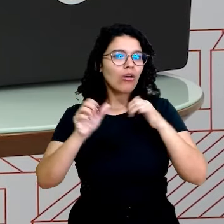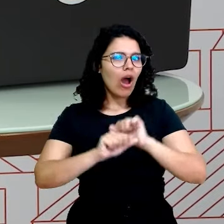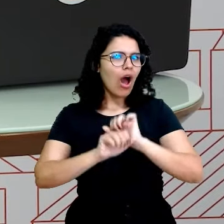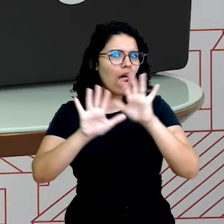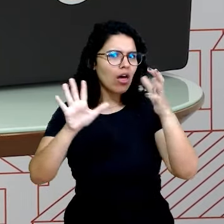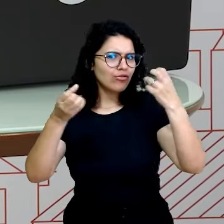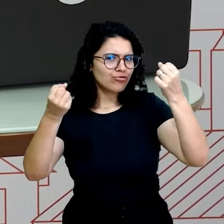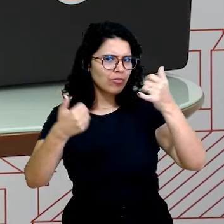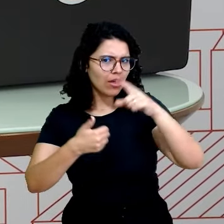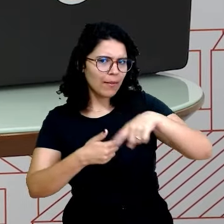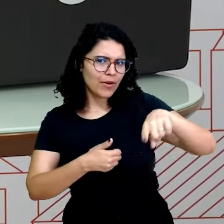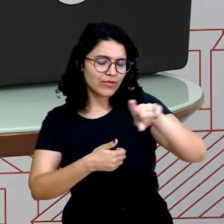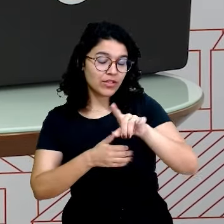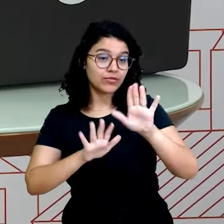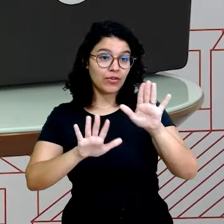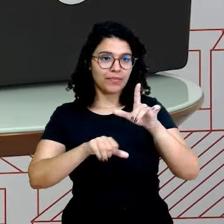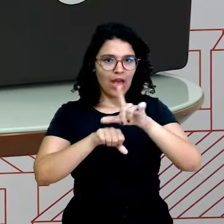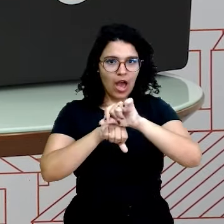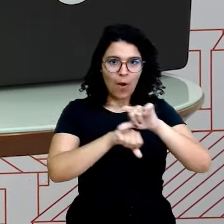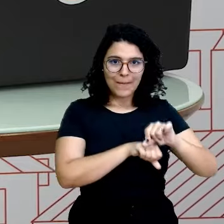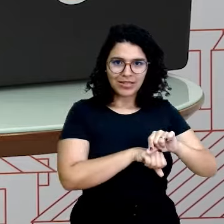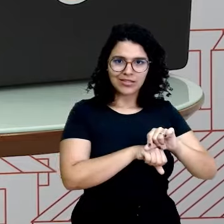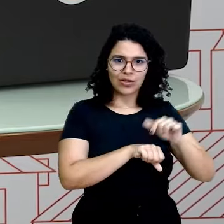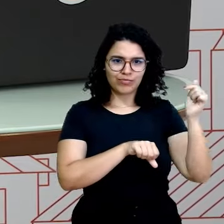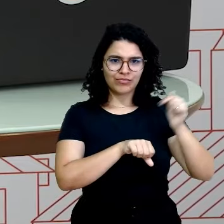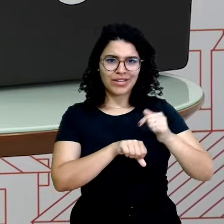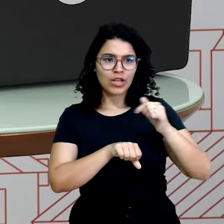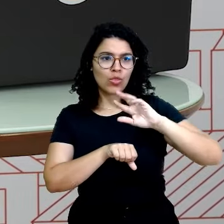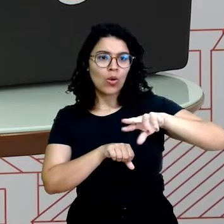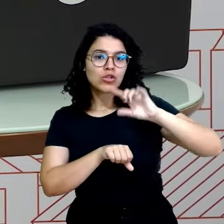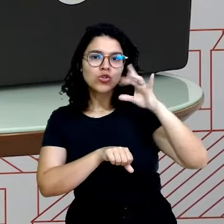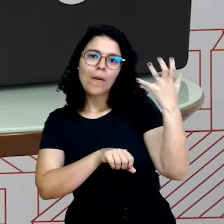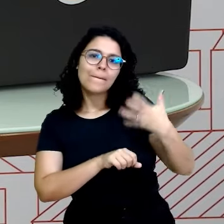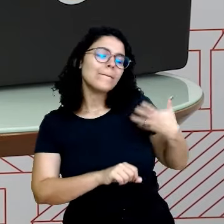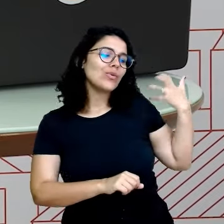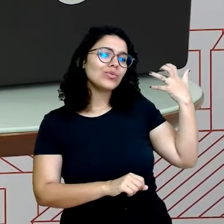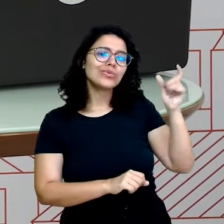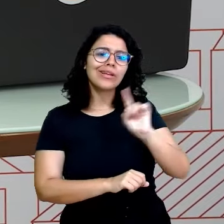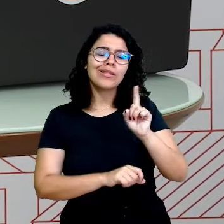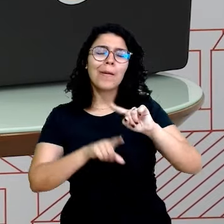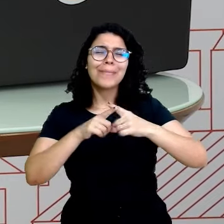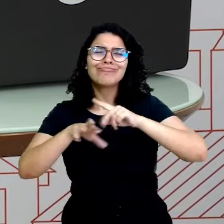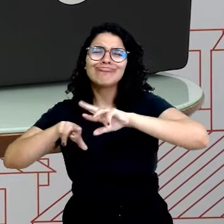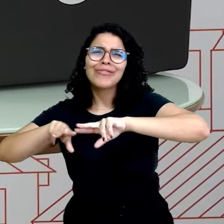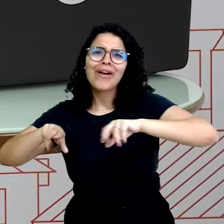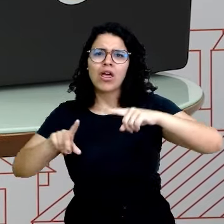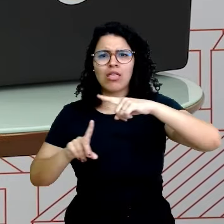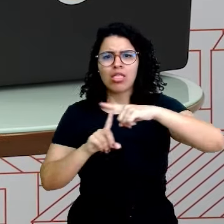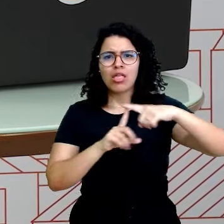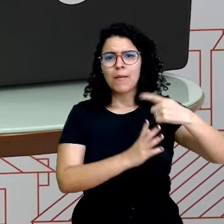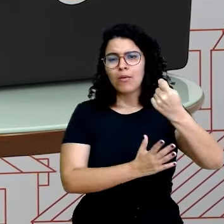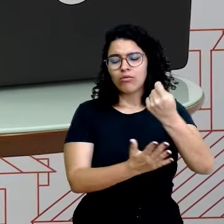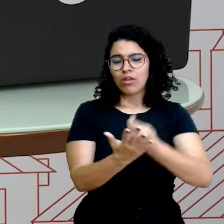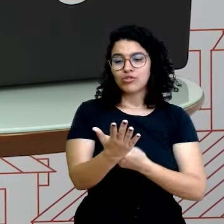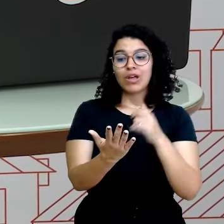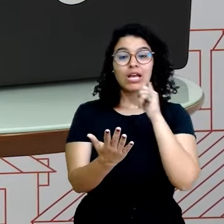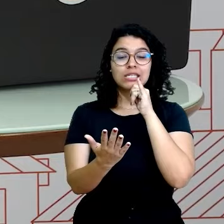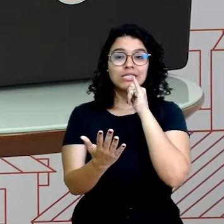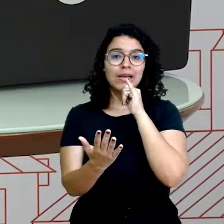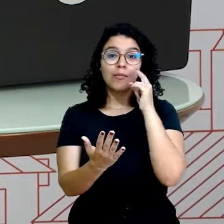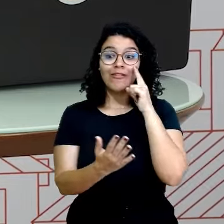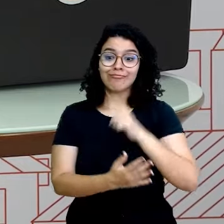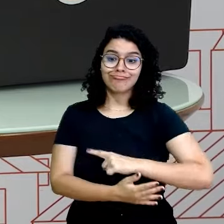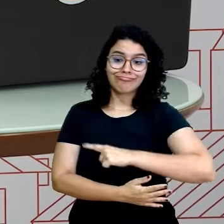tá? A argumentação acontece não só nas músicas, mas em vários tipos de textos, como crônicas,